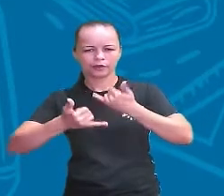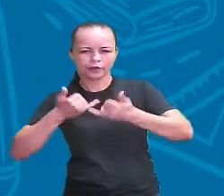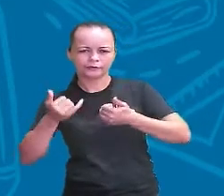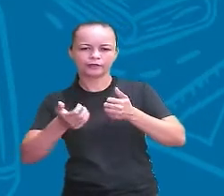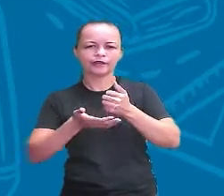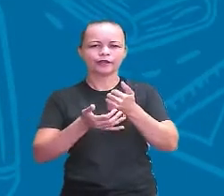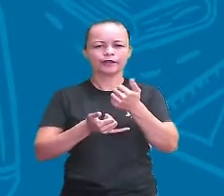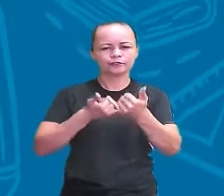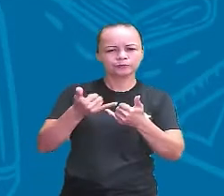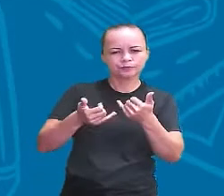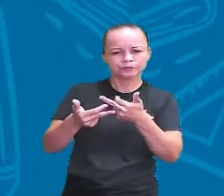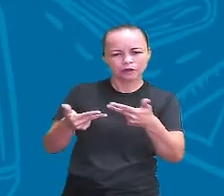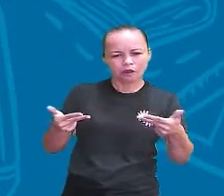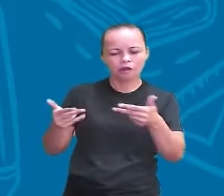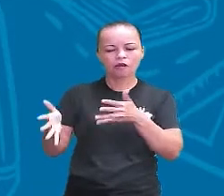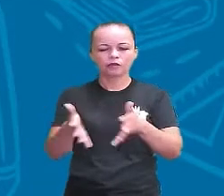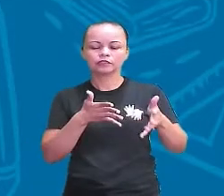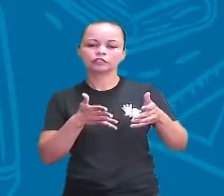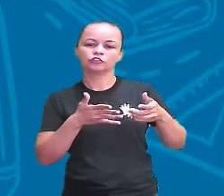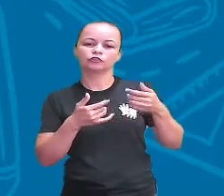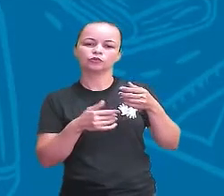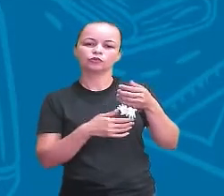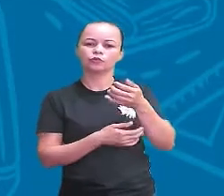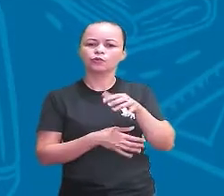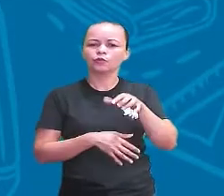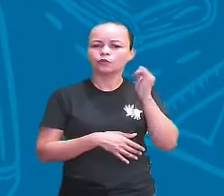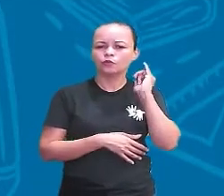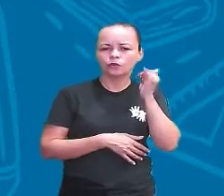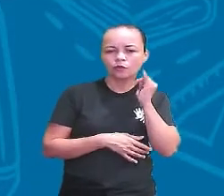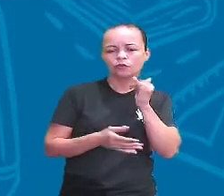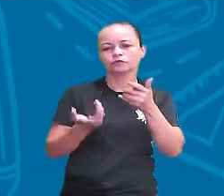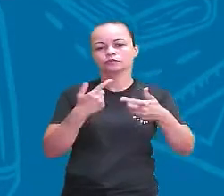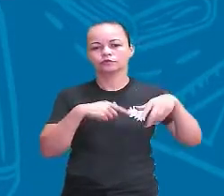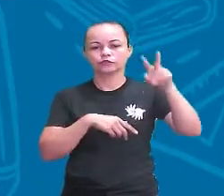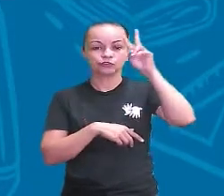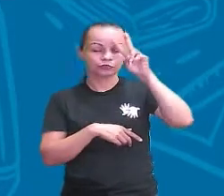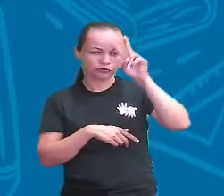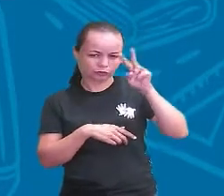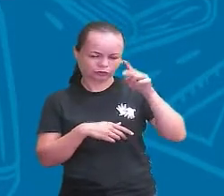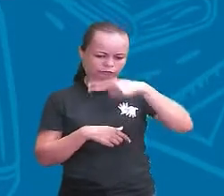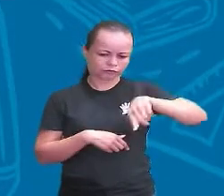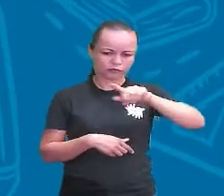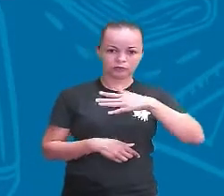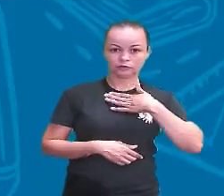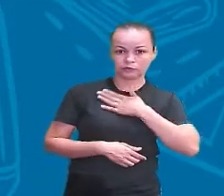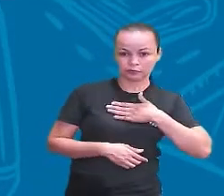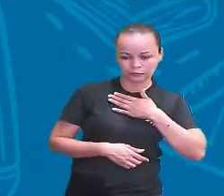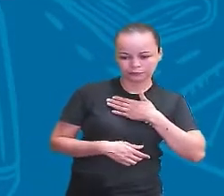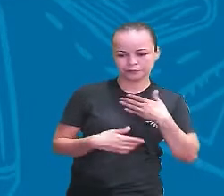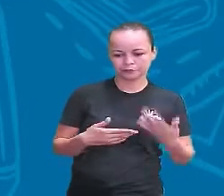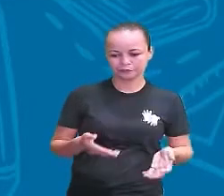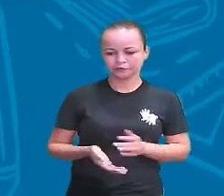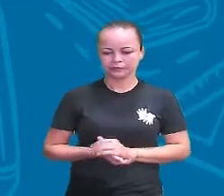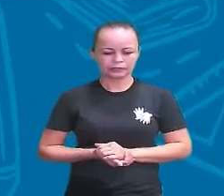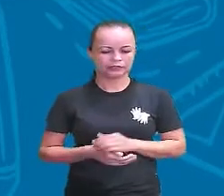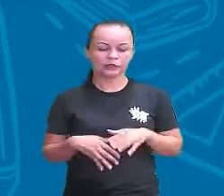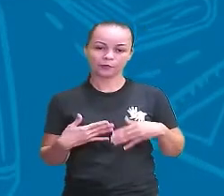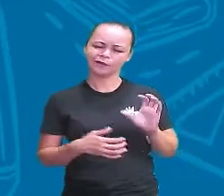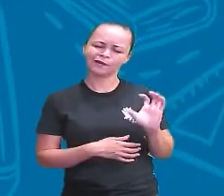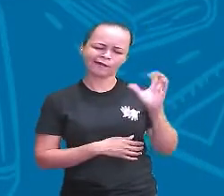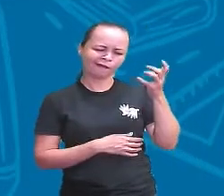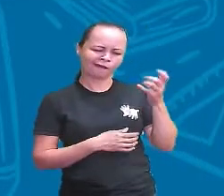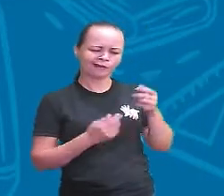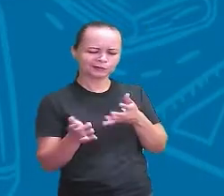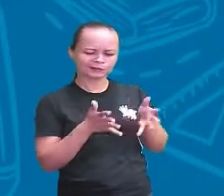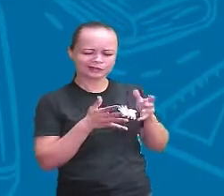e jogos, a escuta e o reconto de histórias. Vocês gostam de ouvir histórias? Eu gosto. O Eurico também gosta, né Eurico? Ah, claro. Com certeza eu